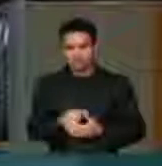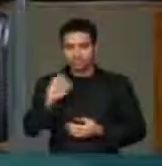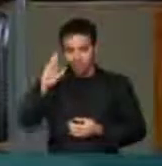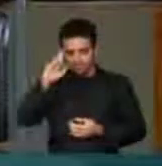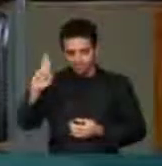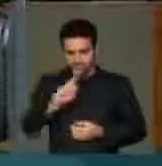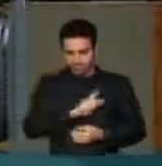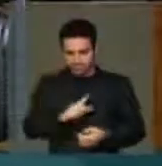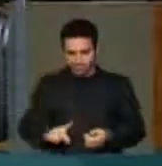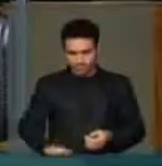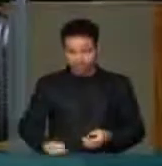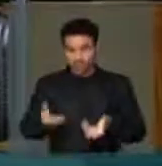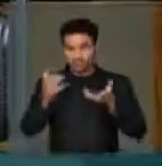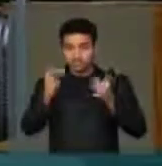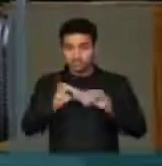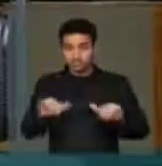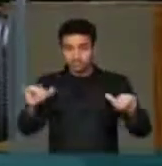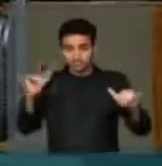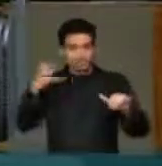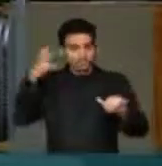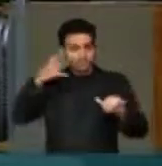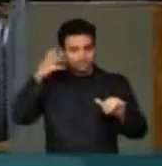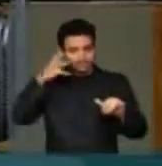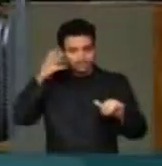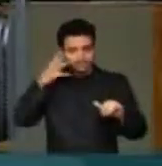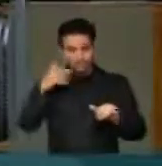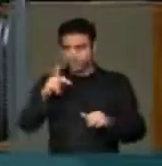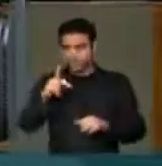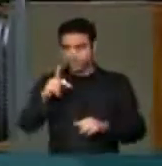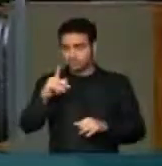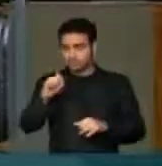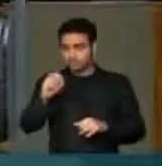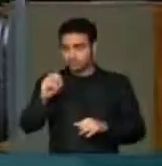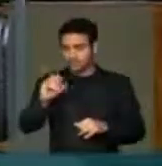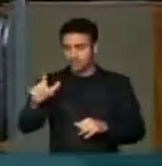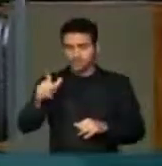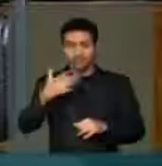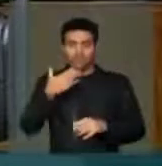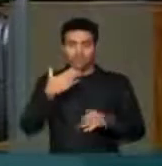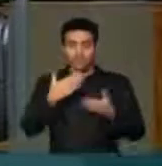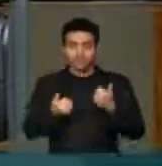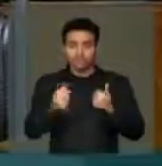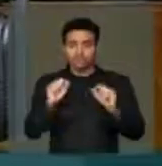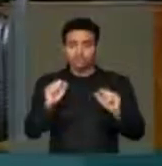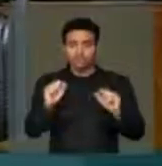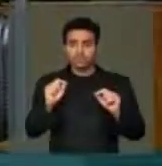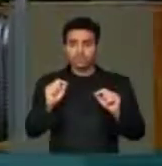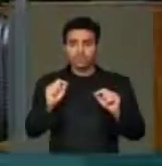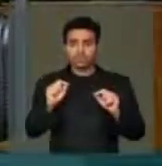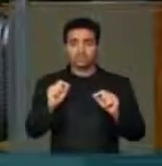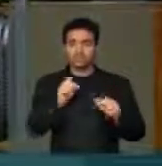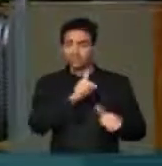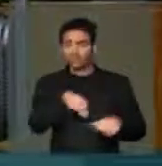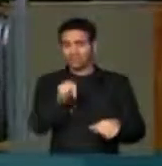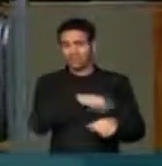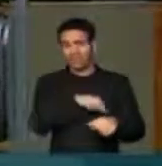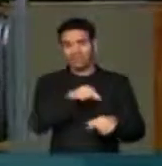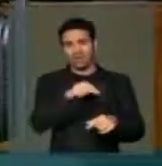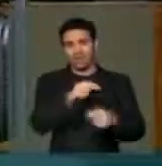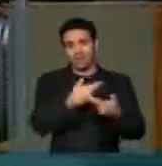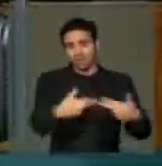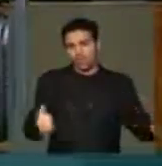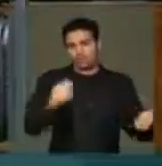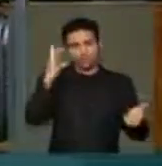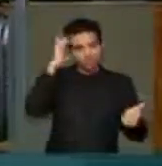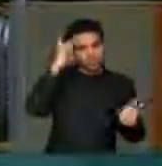Presidente, queria dar como lido o nosso pronunciamento, o pessoal pede a revogação do pacote de maldades do governo Dilma em relação